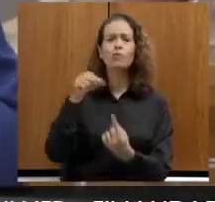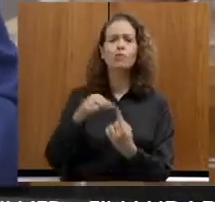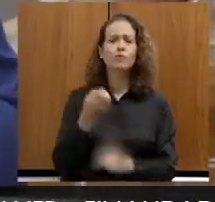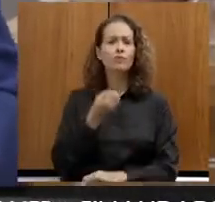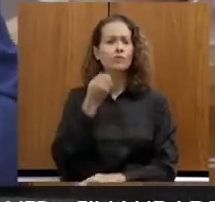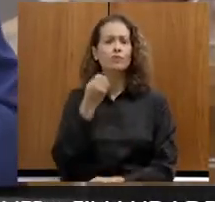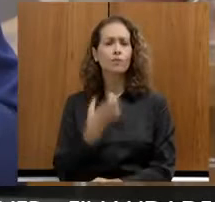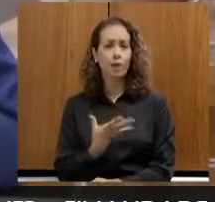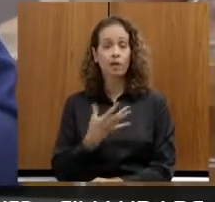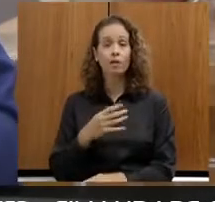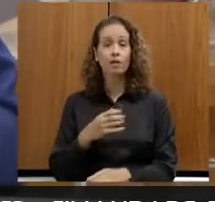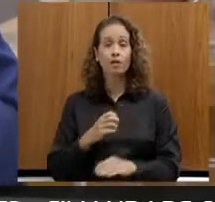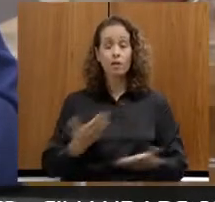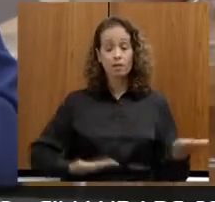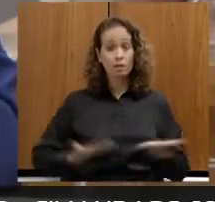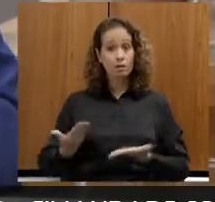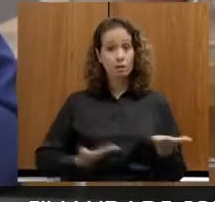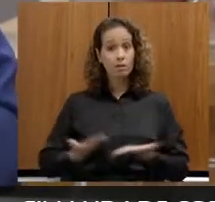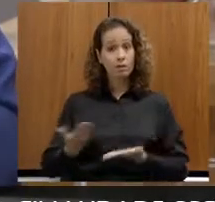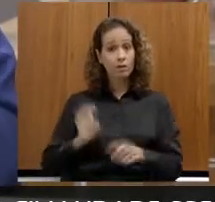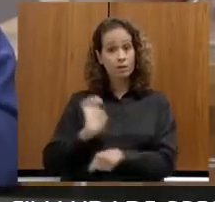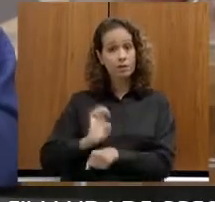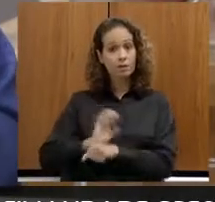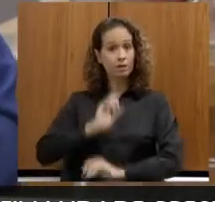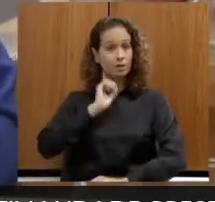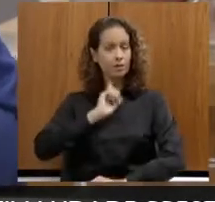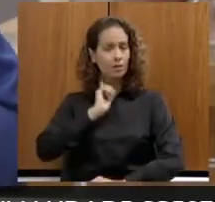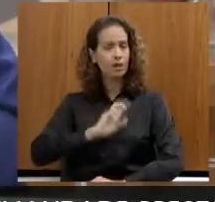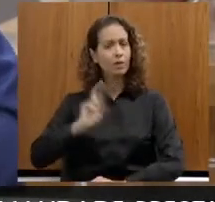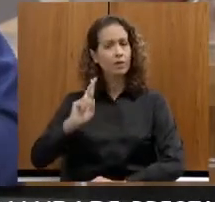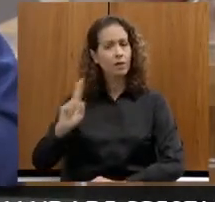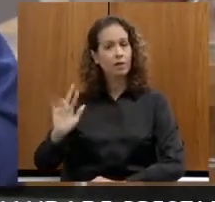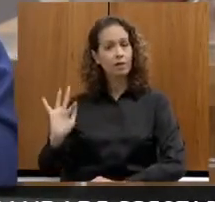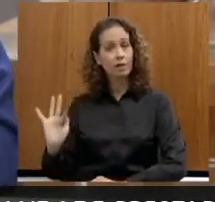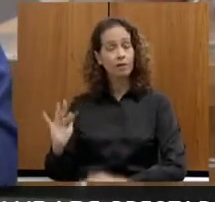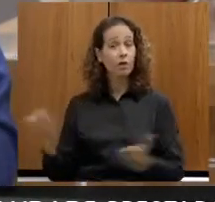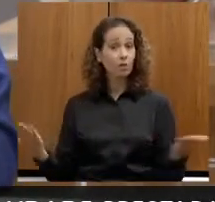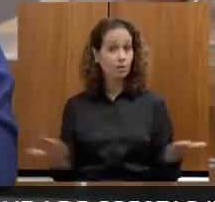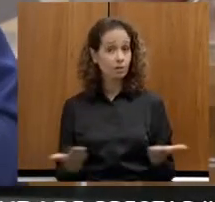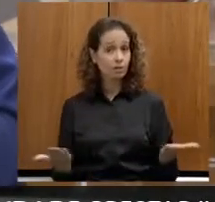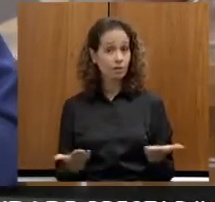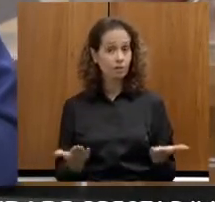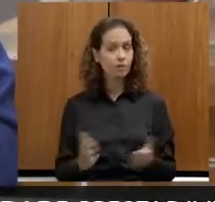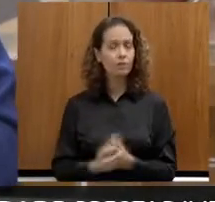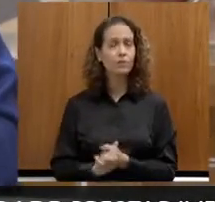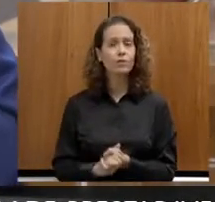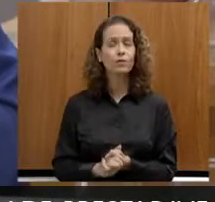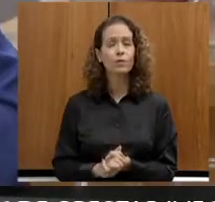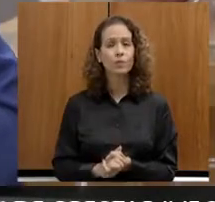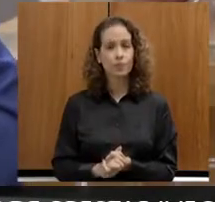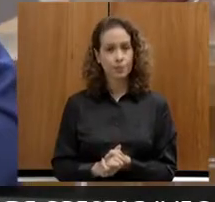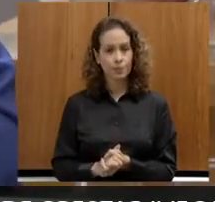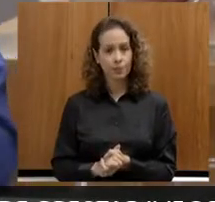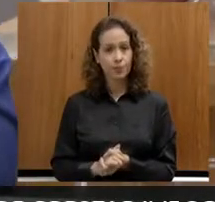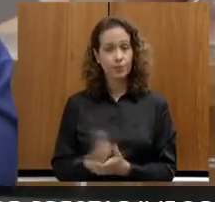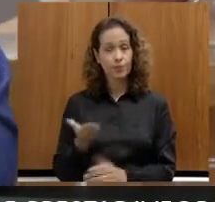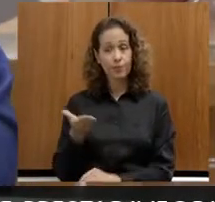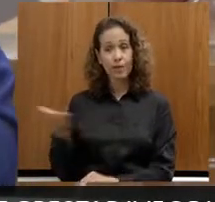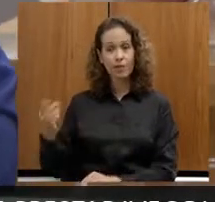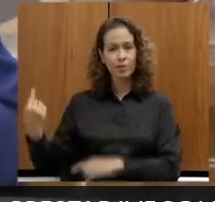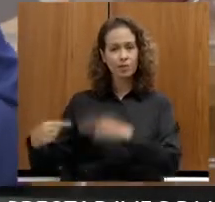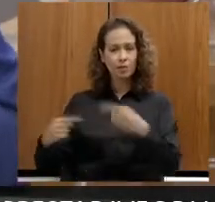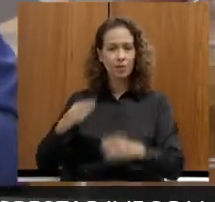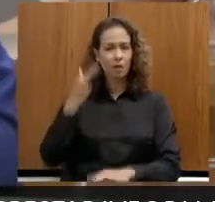servir o Estado de Minas Gerais, e o regime de recuperação fiscal hoje não é mais uma discussão